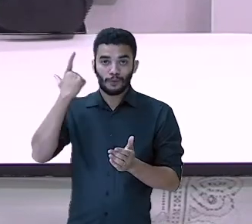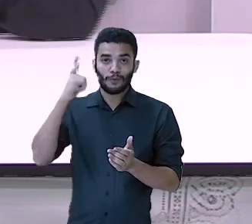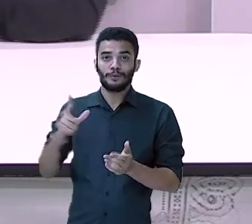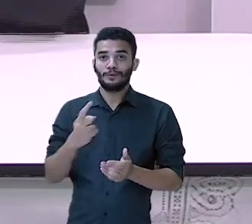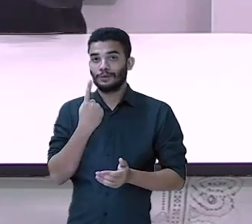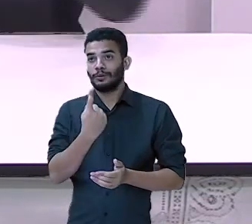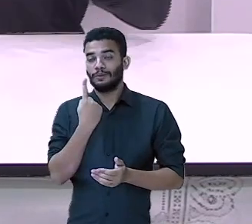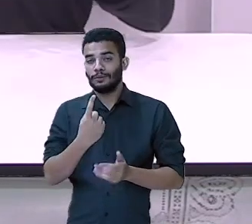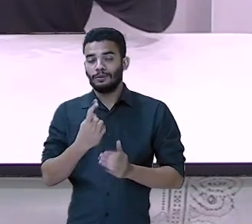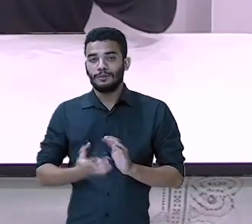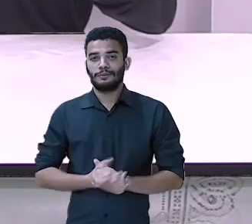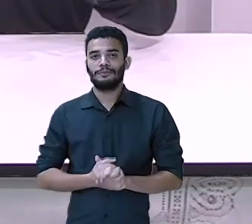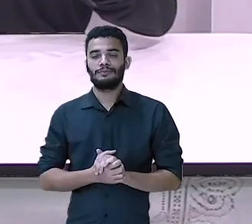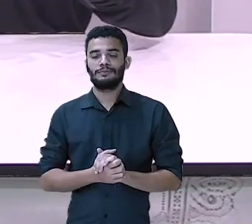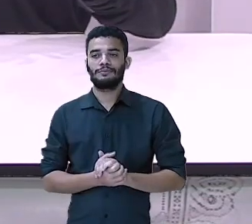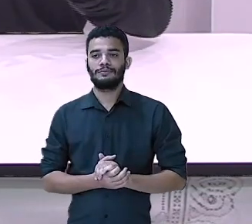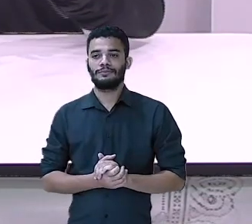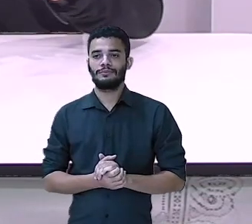que é a vez dela.